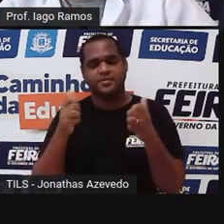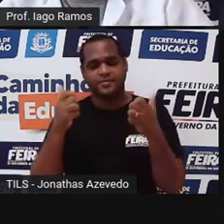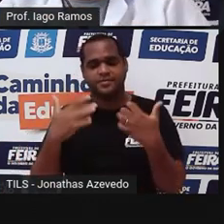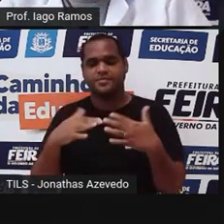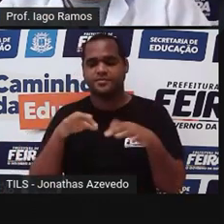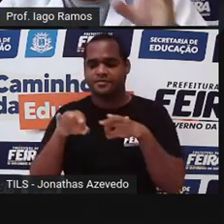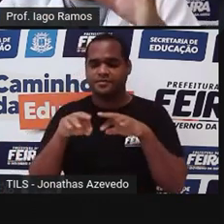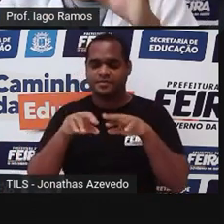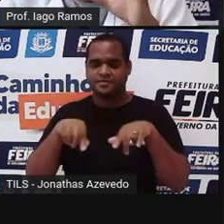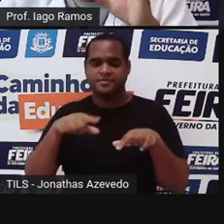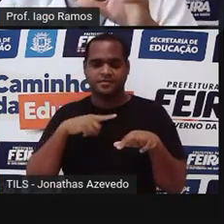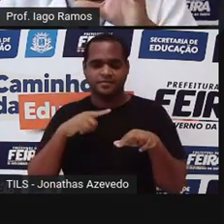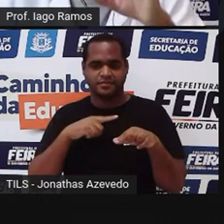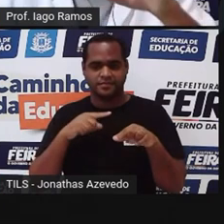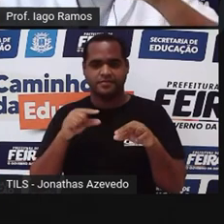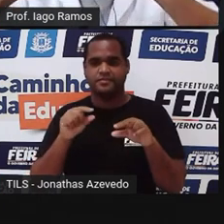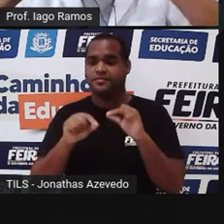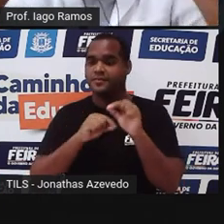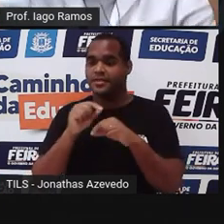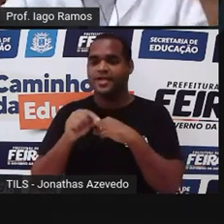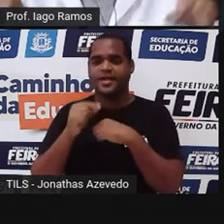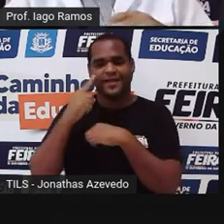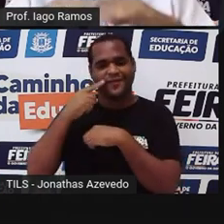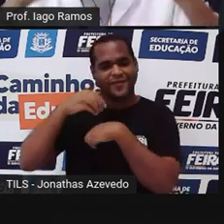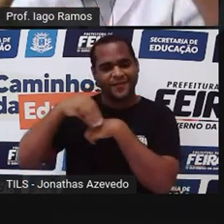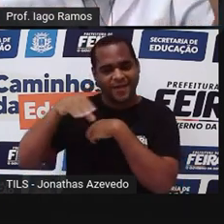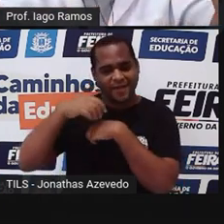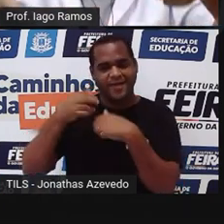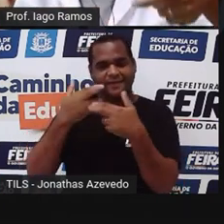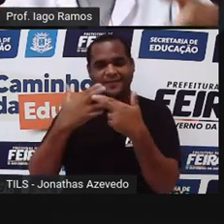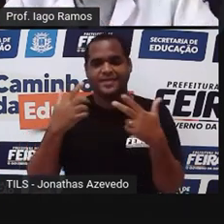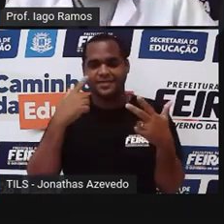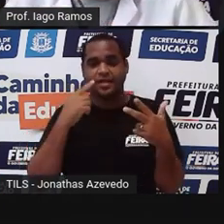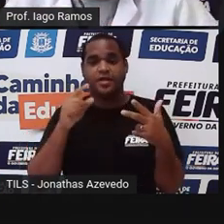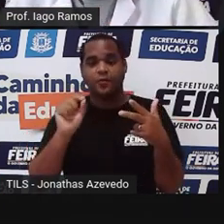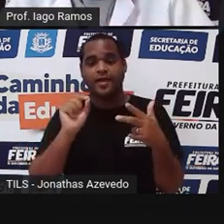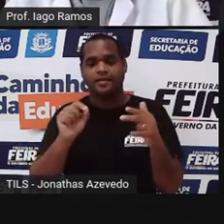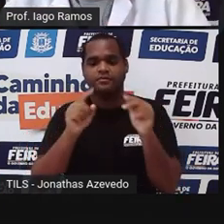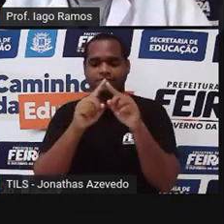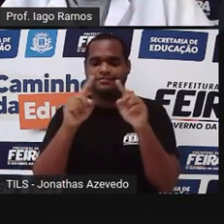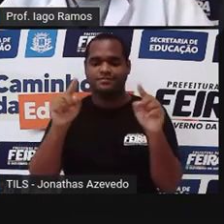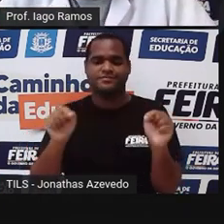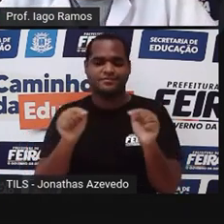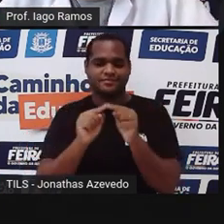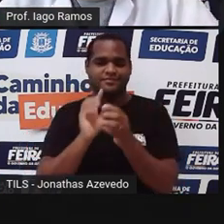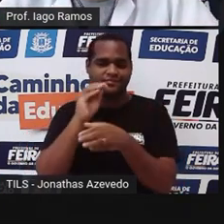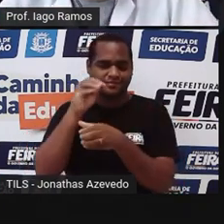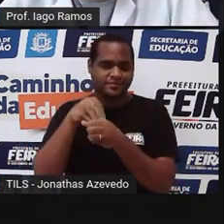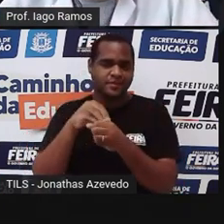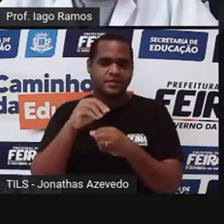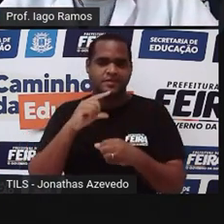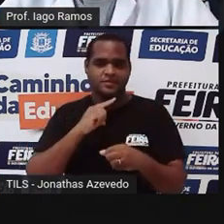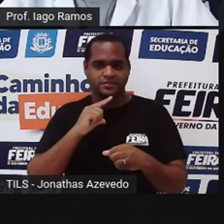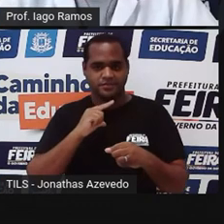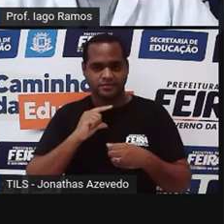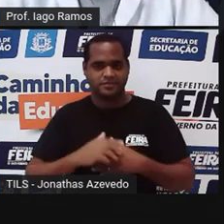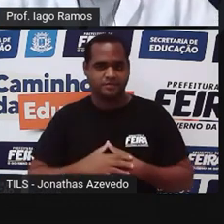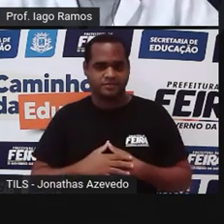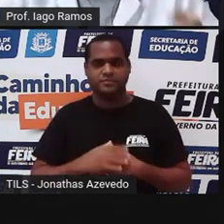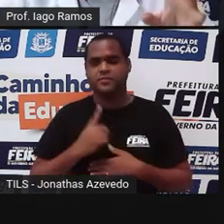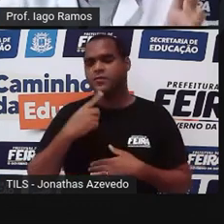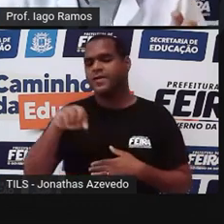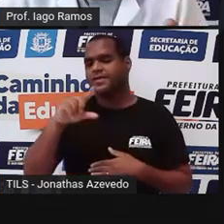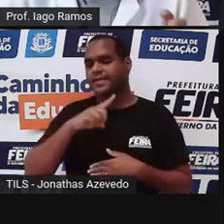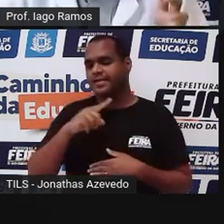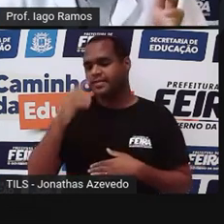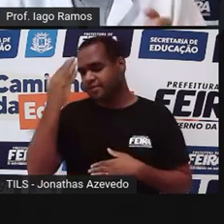losango. Mas eu vou pegar isso a partir do retângulo onde o losango está dentro. E no retângulo a gente sabe que é só fazer o